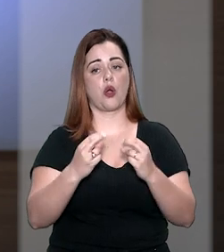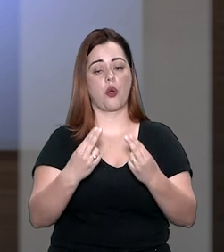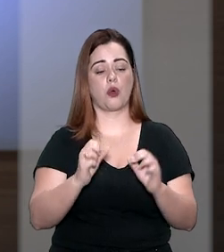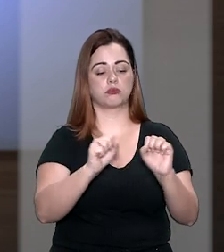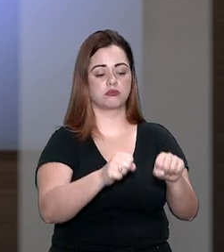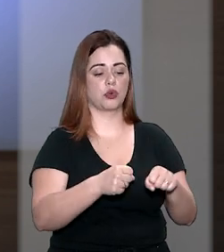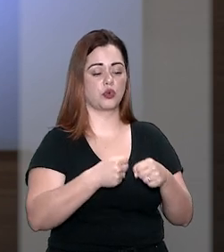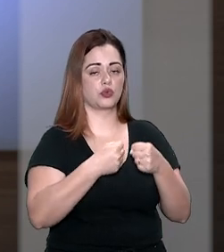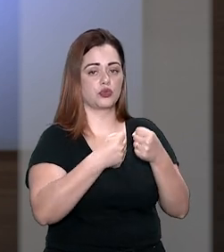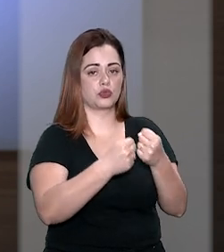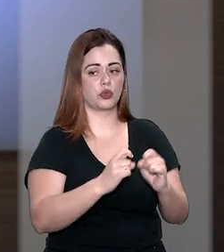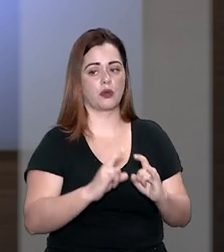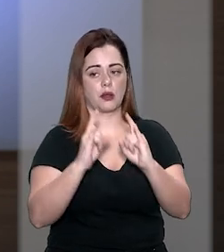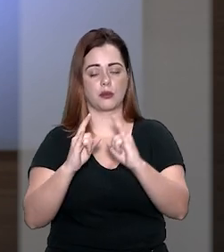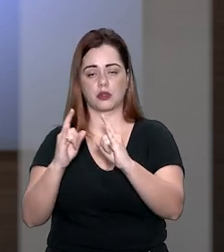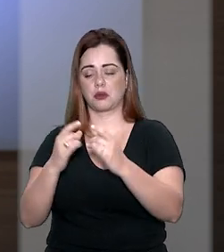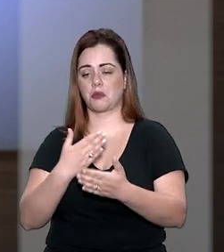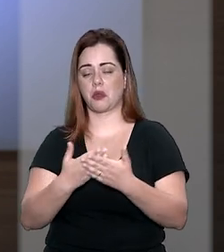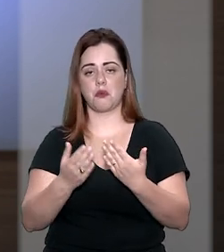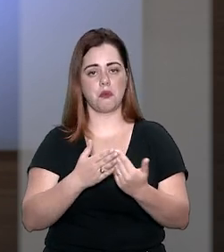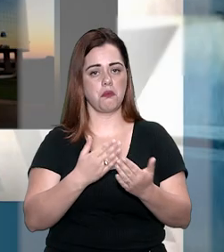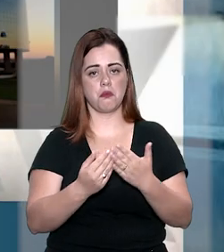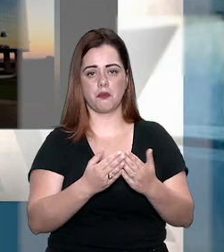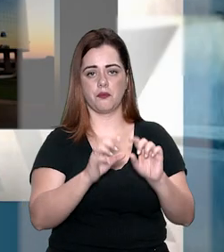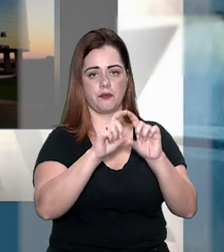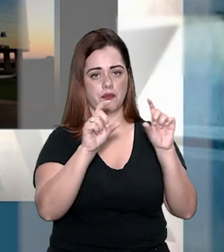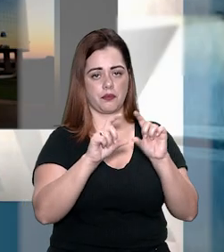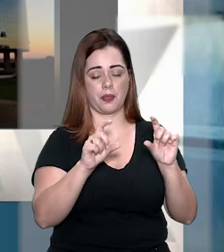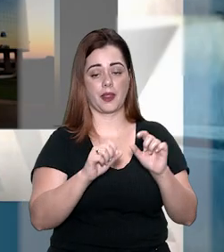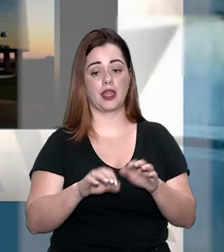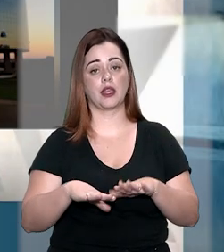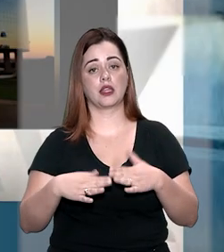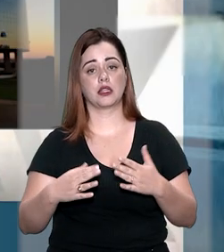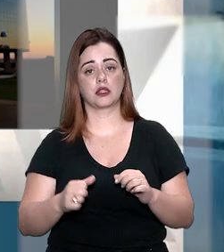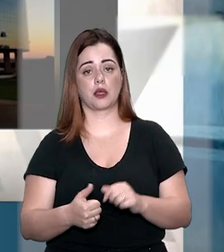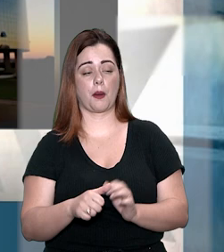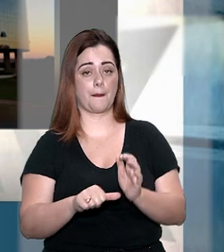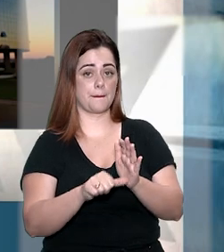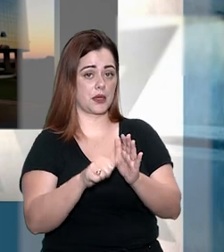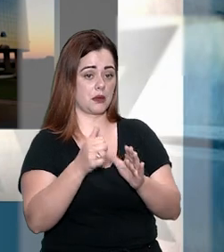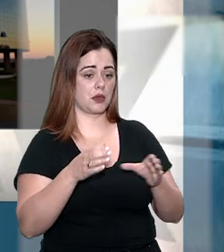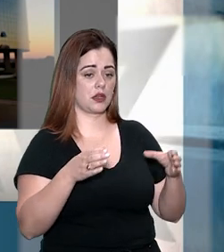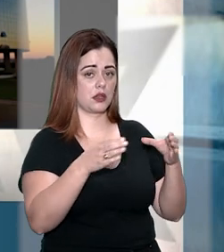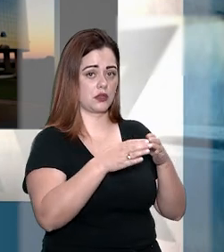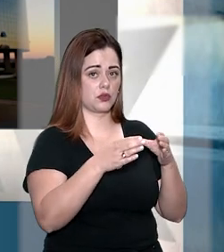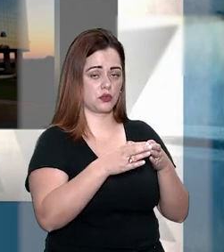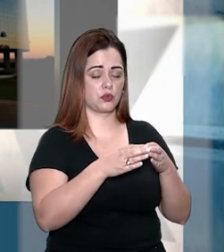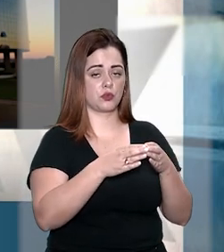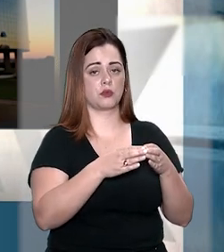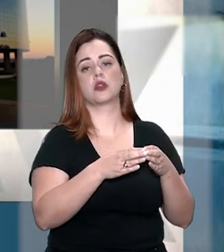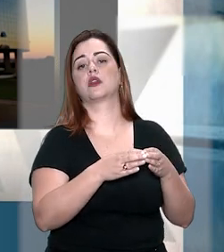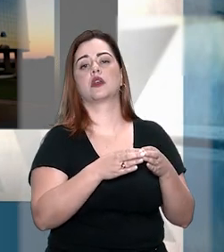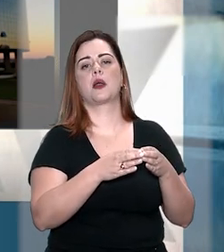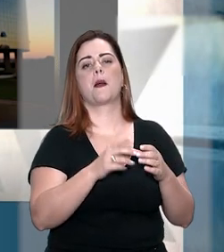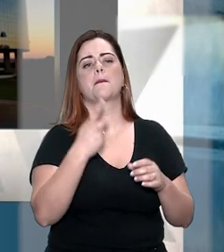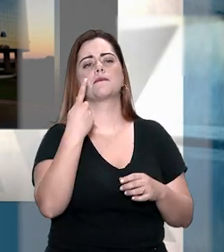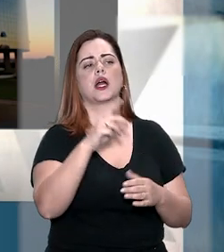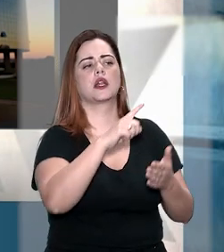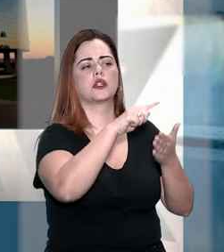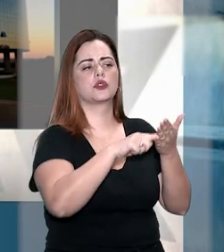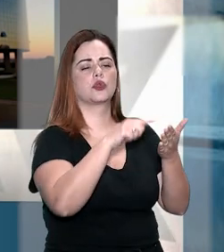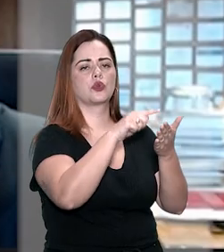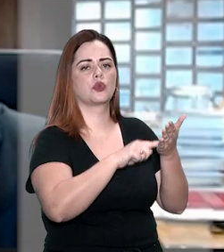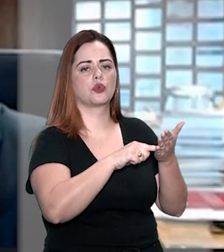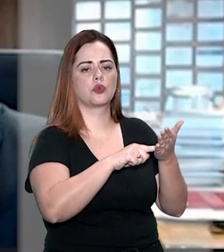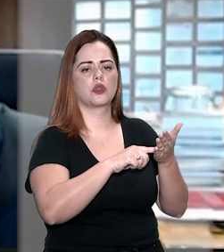ou o seu possuidor a qualquer título. Assim, a primeira turma acolheu exceção de pré-executividade para excluir